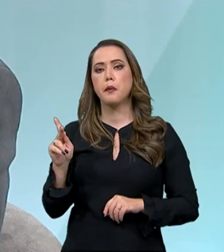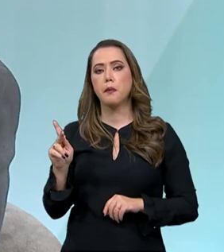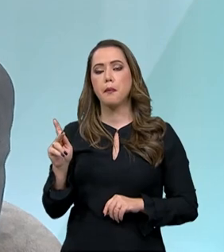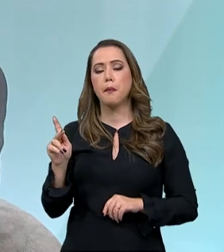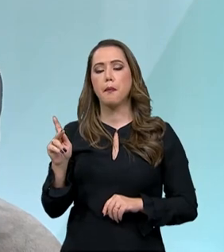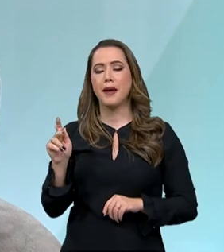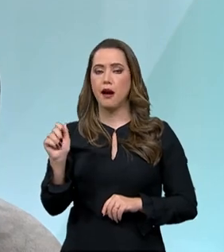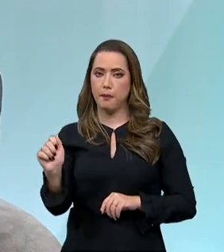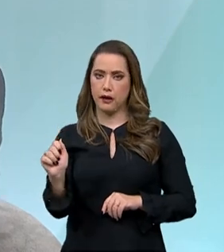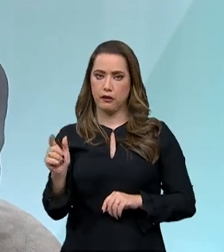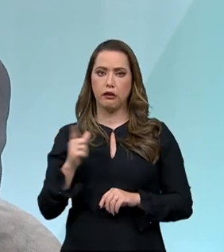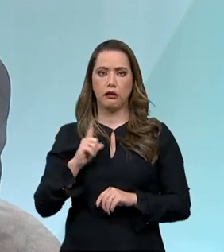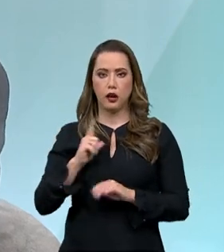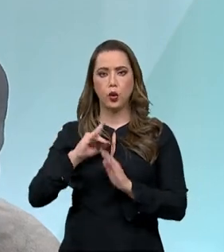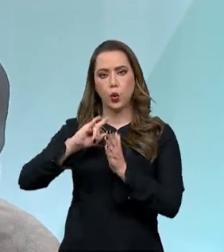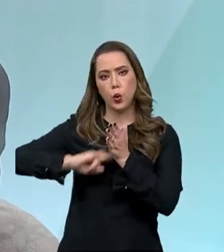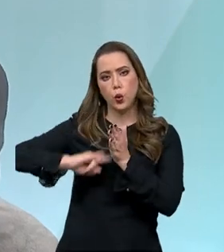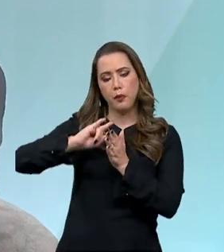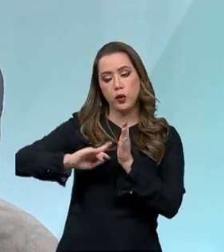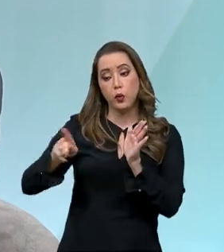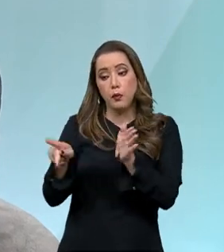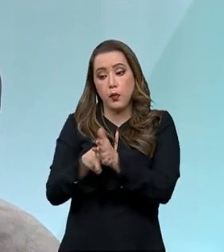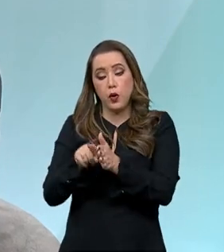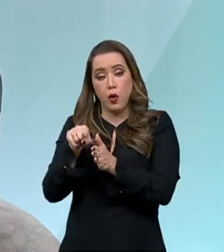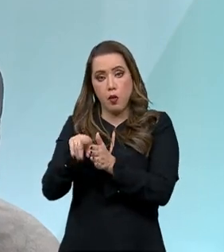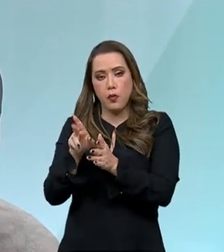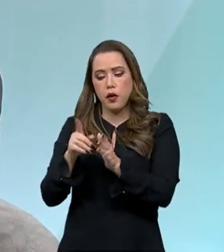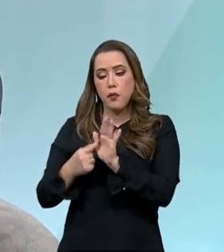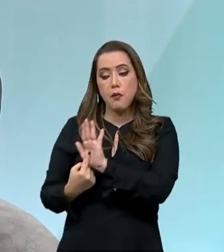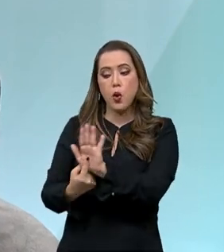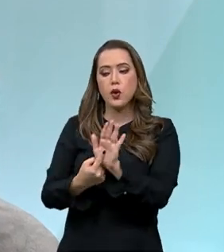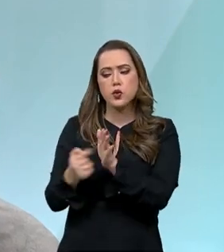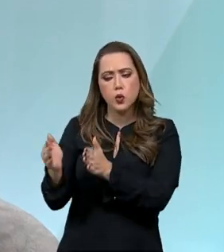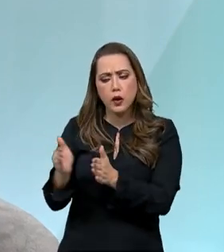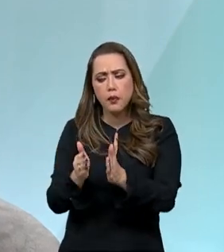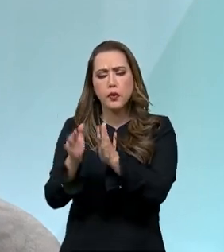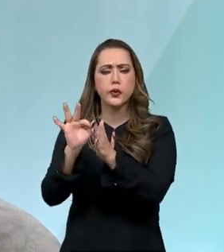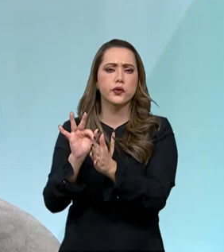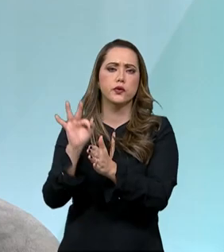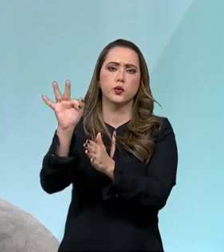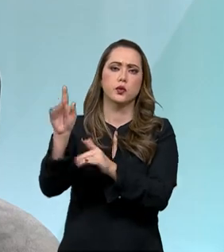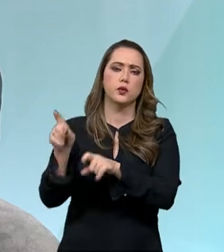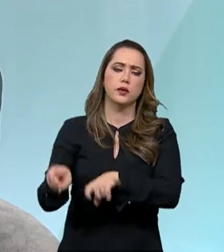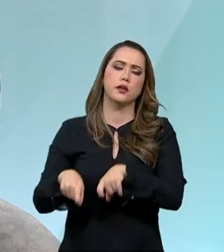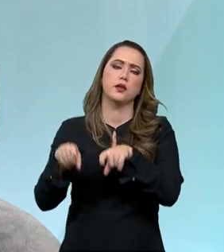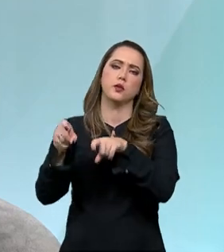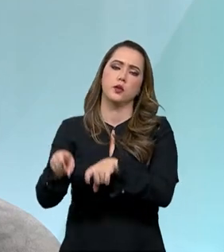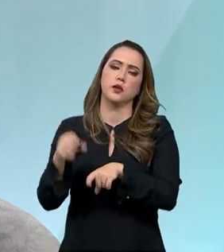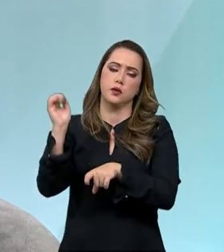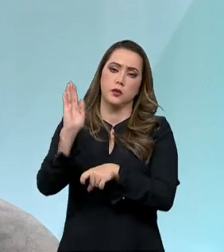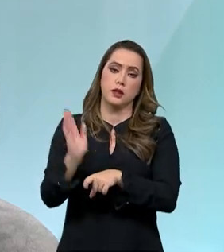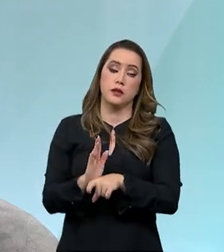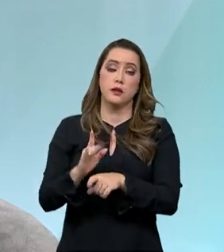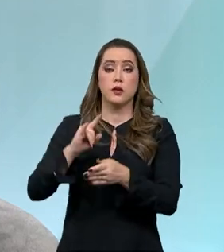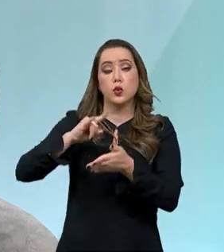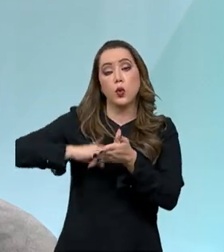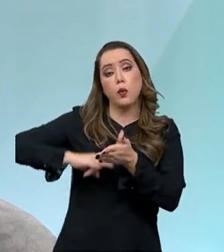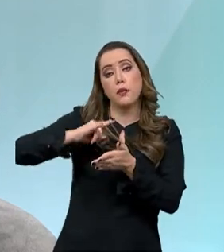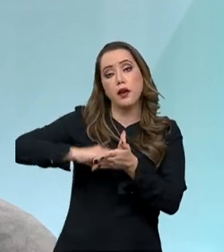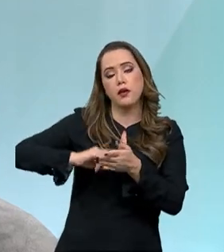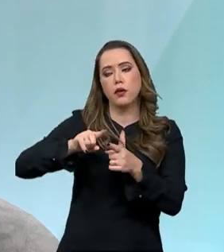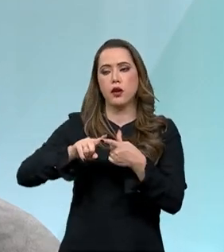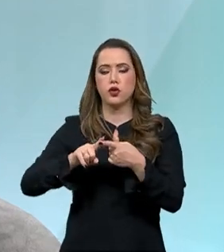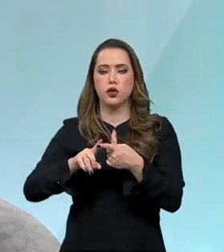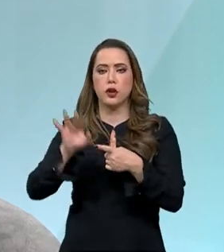nós temos um documento chamado Visão, que aponta para os caminhos futuros da agricultura brasileira. Esse documento é desdobrado num